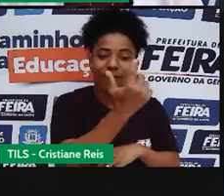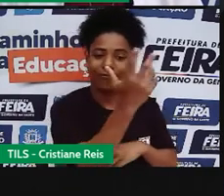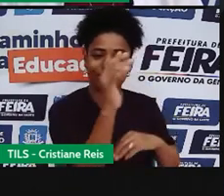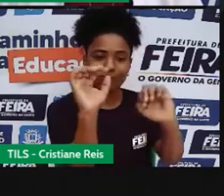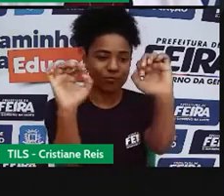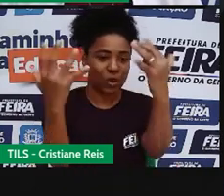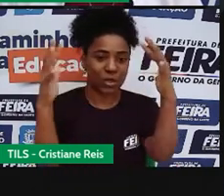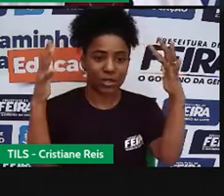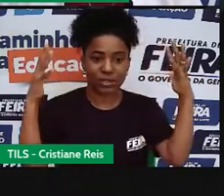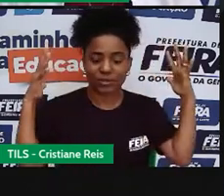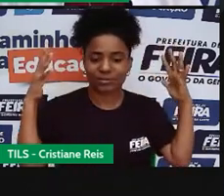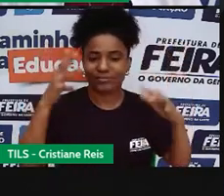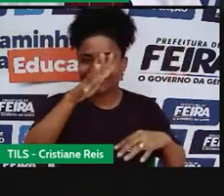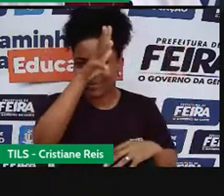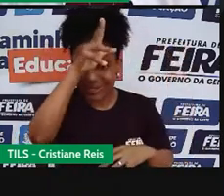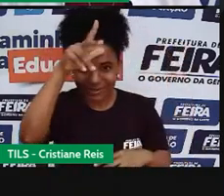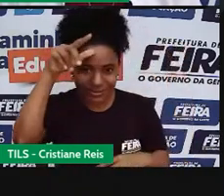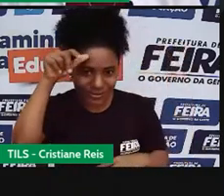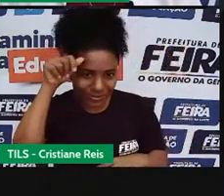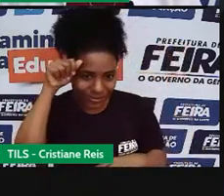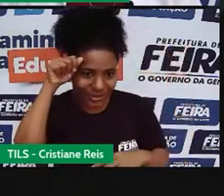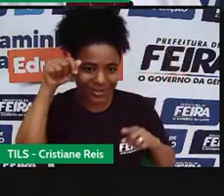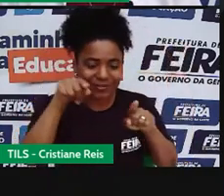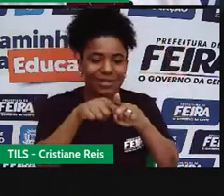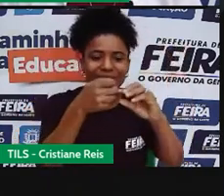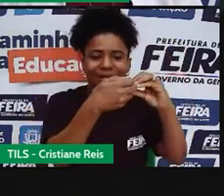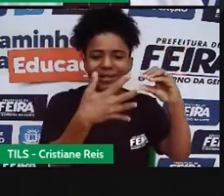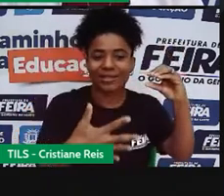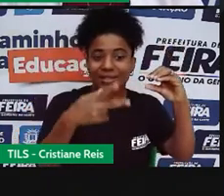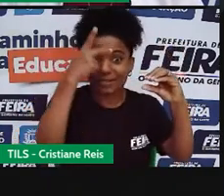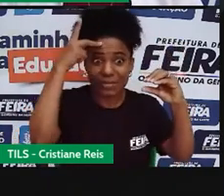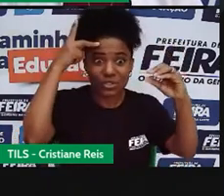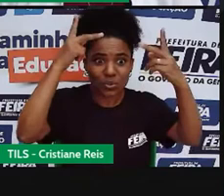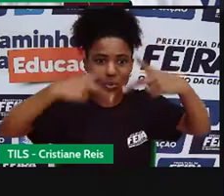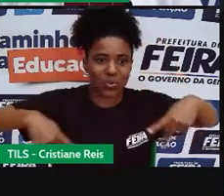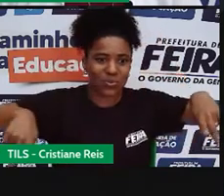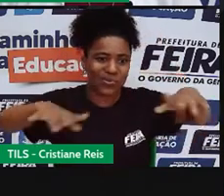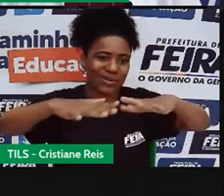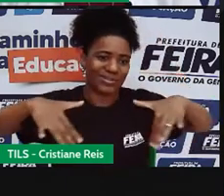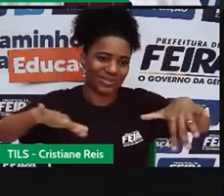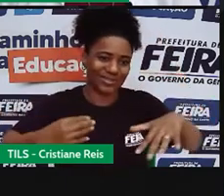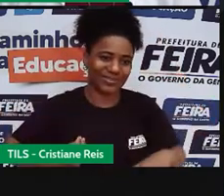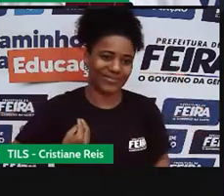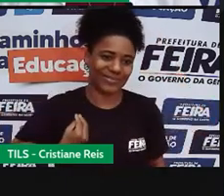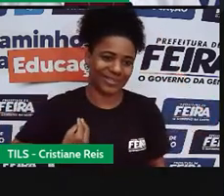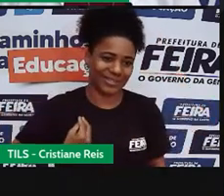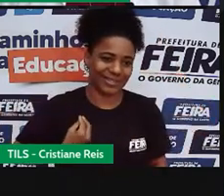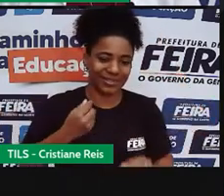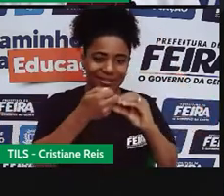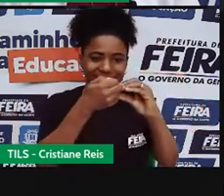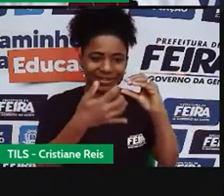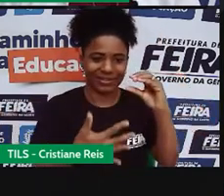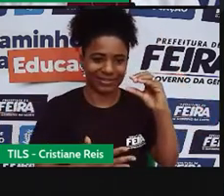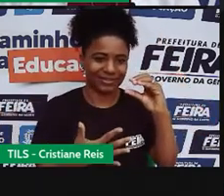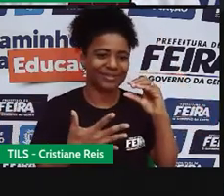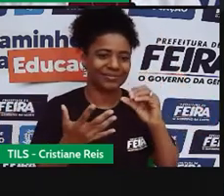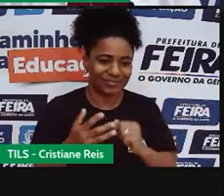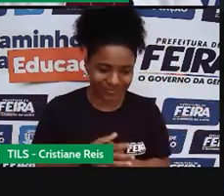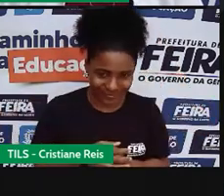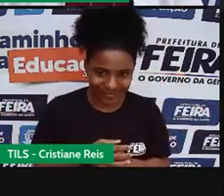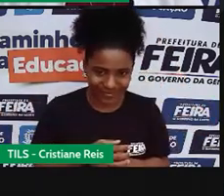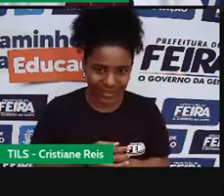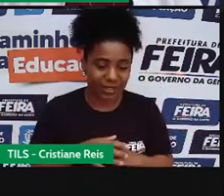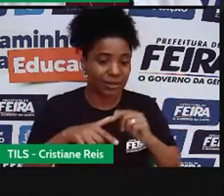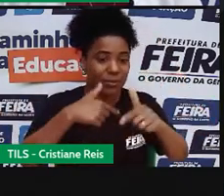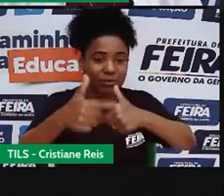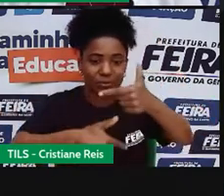e as características dos povos que vivem aqui, né, nessa região, que é quase tudo voltado mesmo para essa atividade,